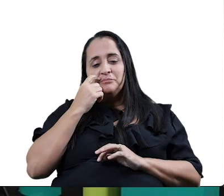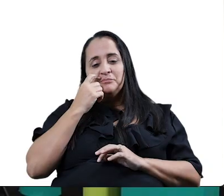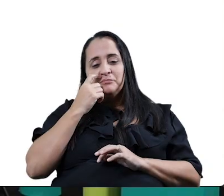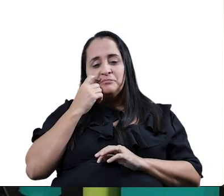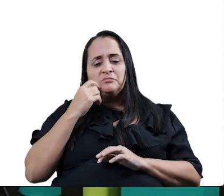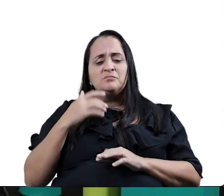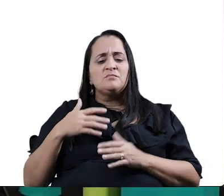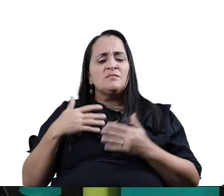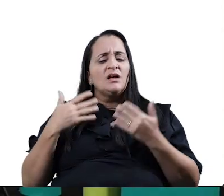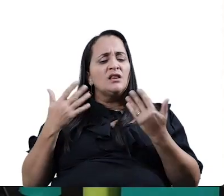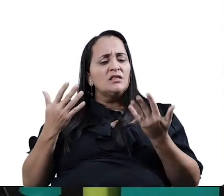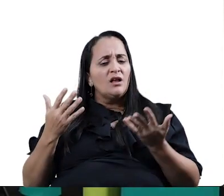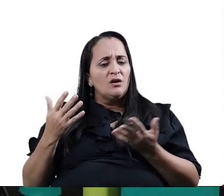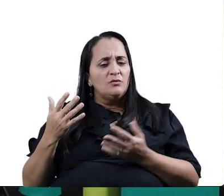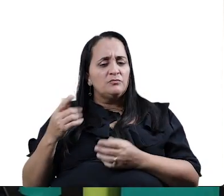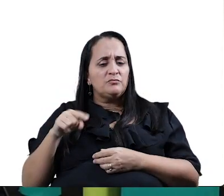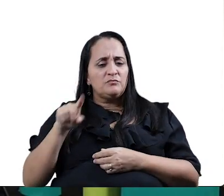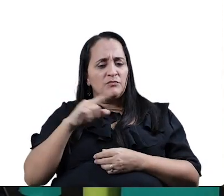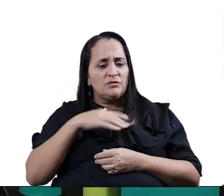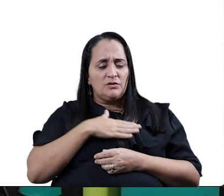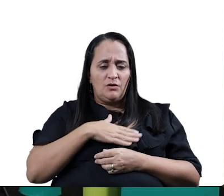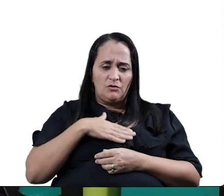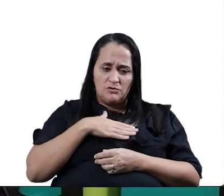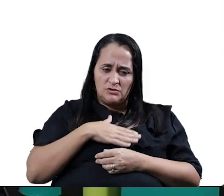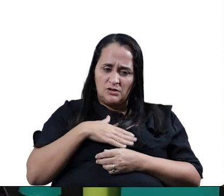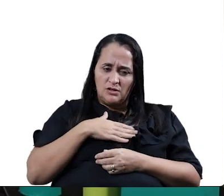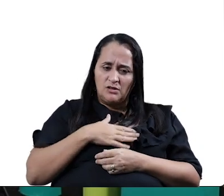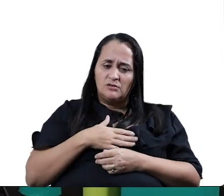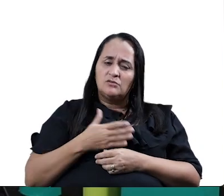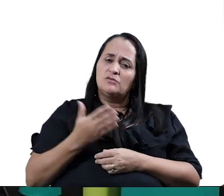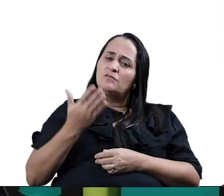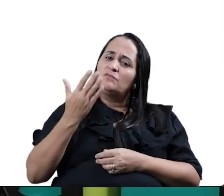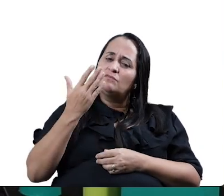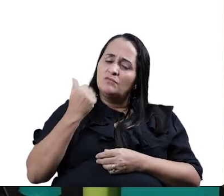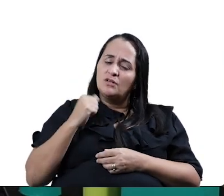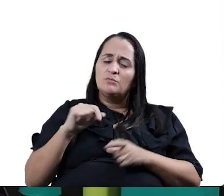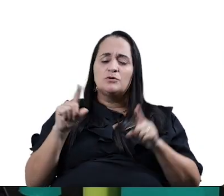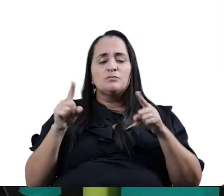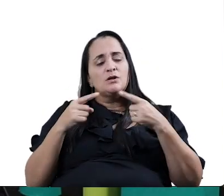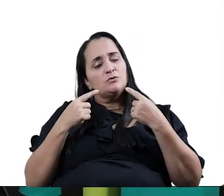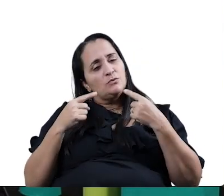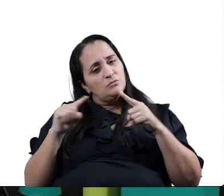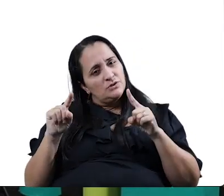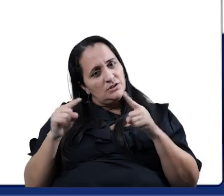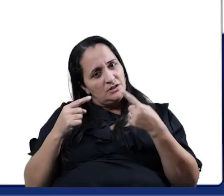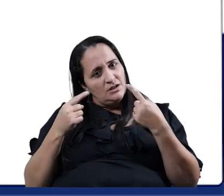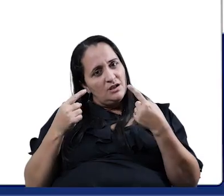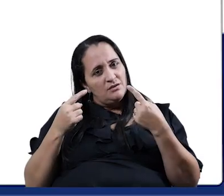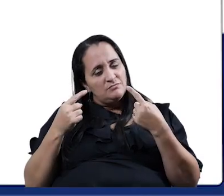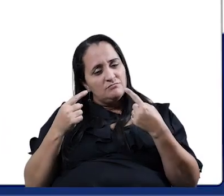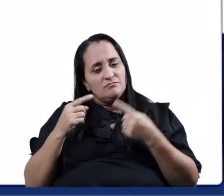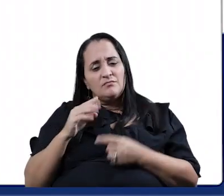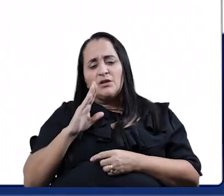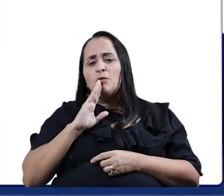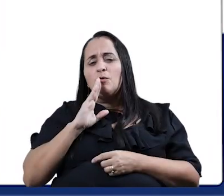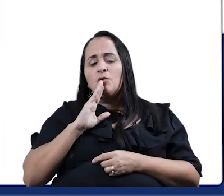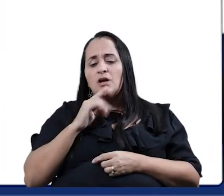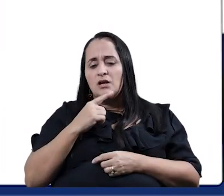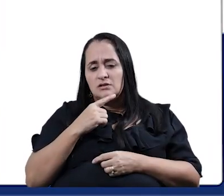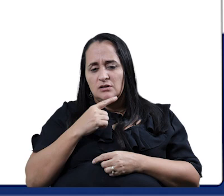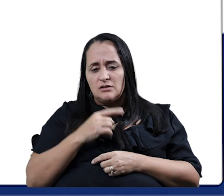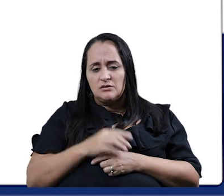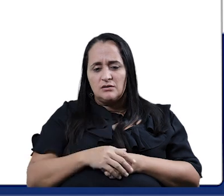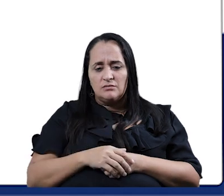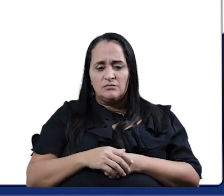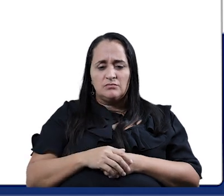Então, gente, se vocês estão gostando, vamos aqui cantar mais uma musiquinha. Quem conhece essa daqui?